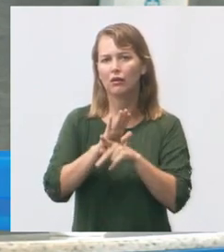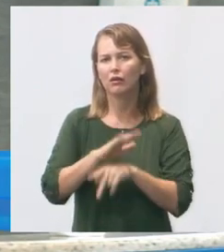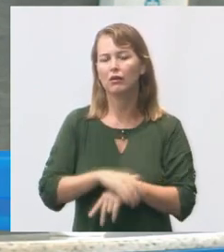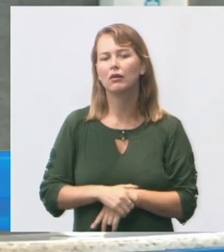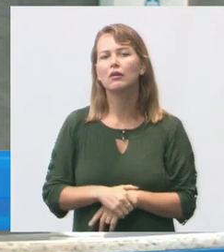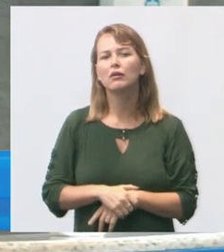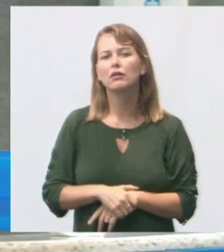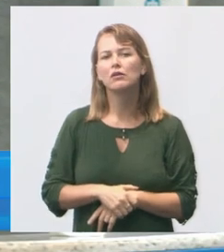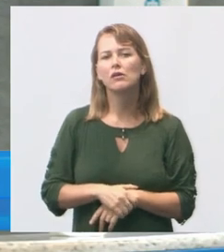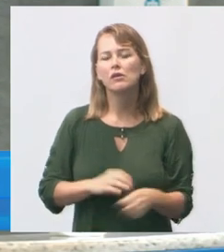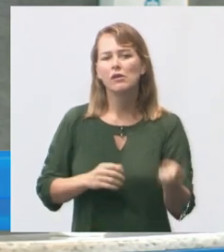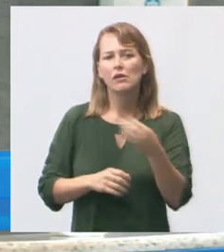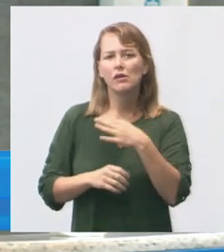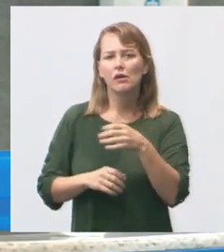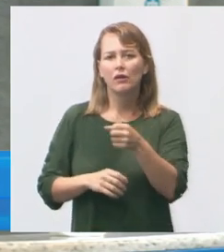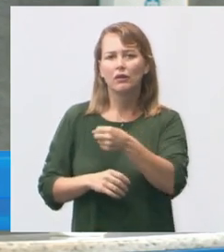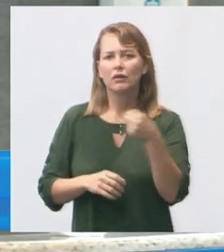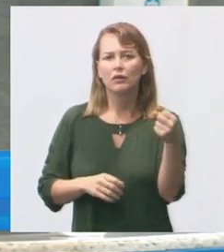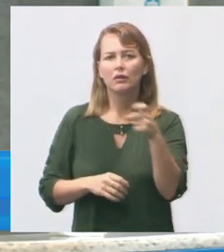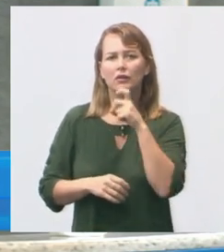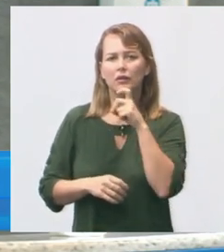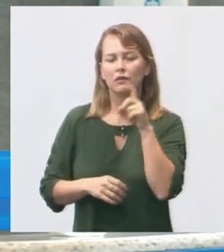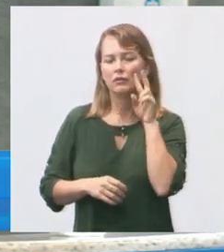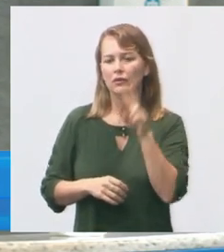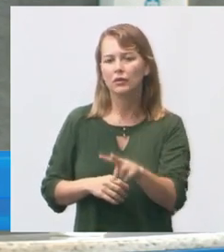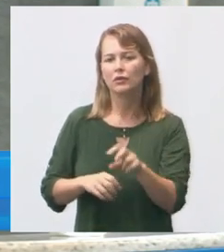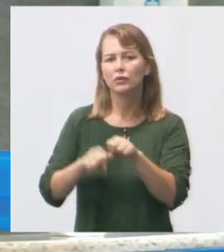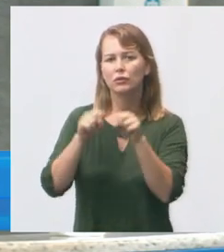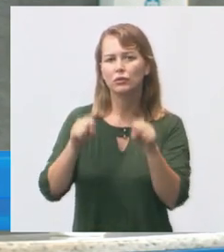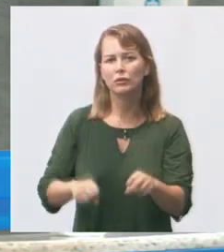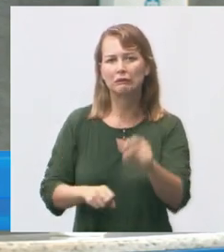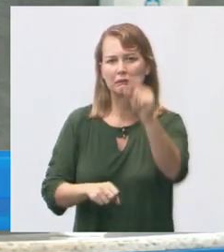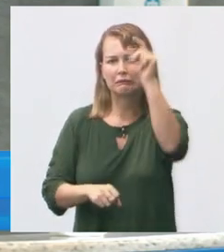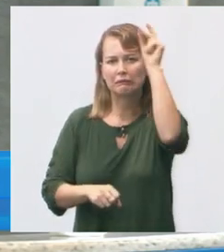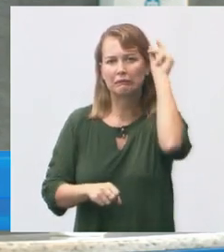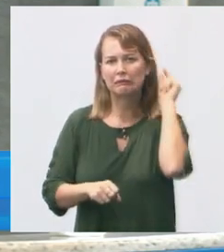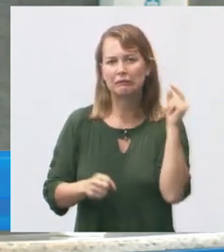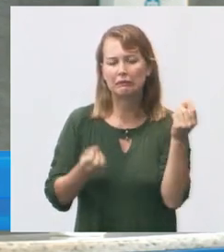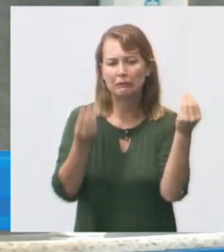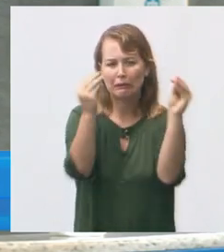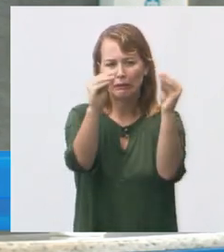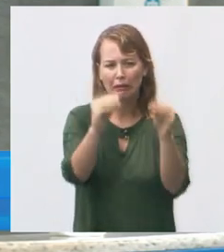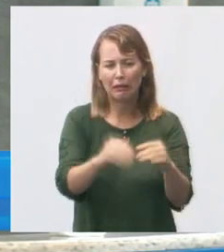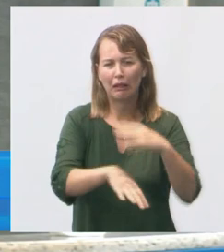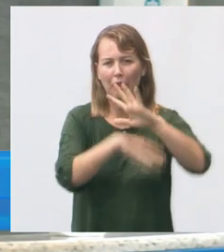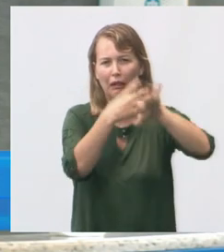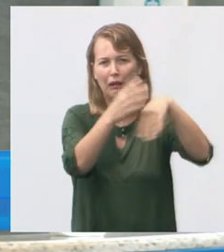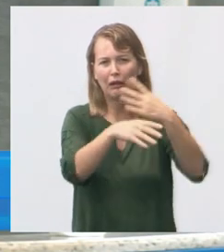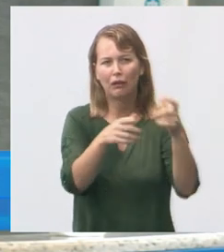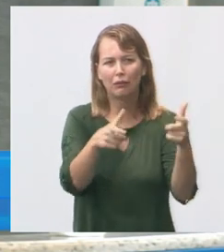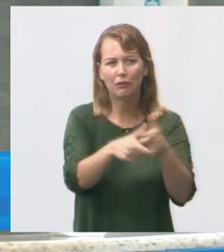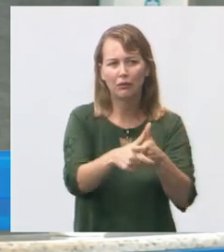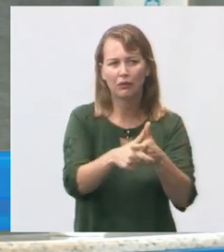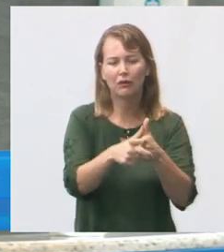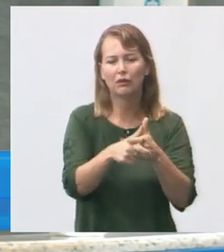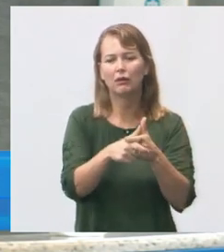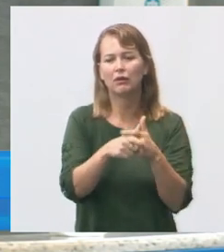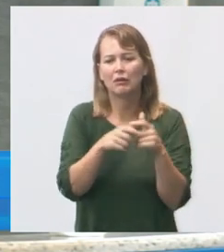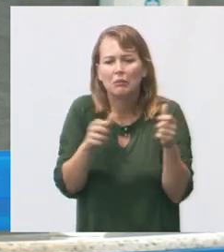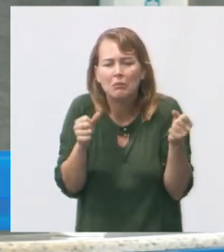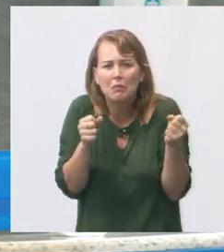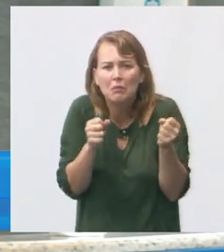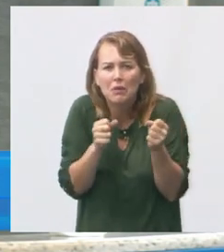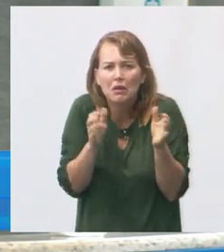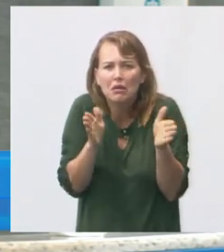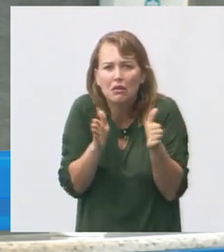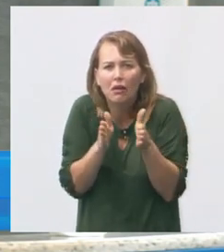aquisição de nova geladeira a estrutura como é é antiga tudo amontoado muito pequeno na unidade tudo apertadinho